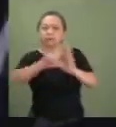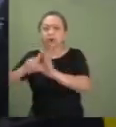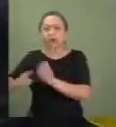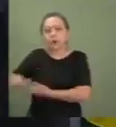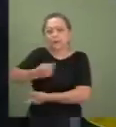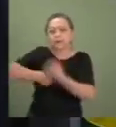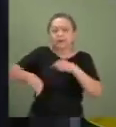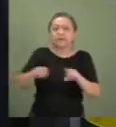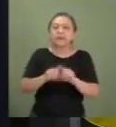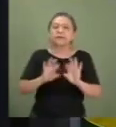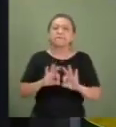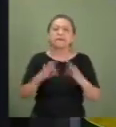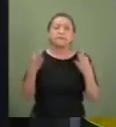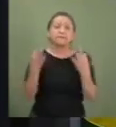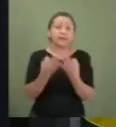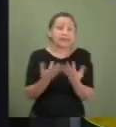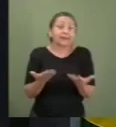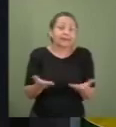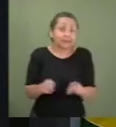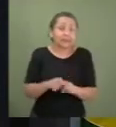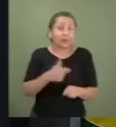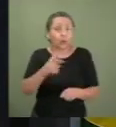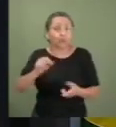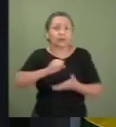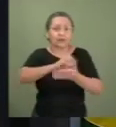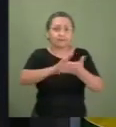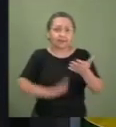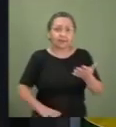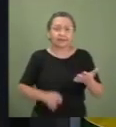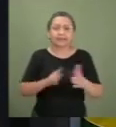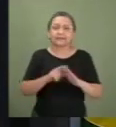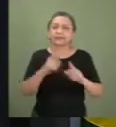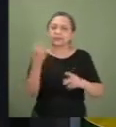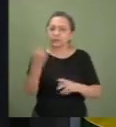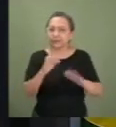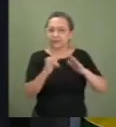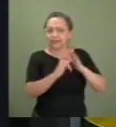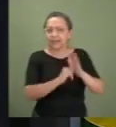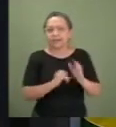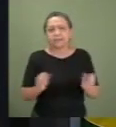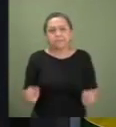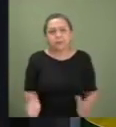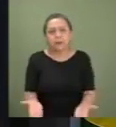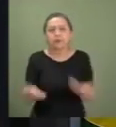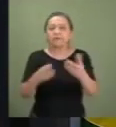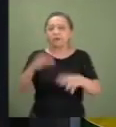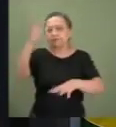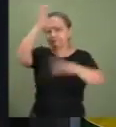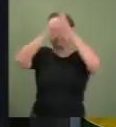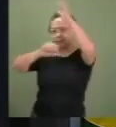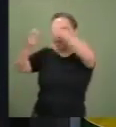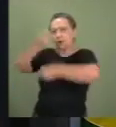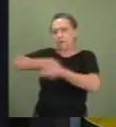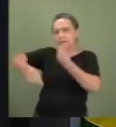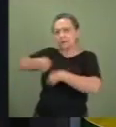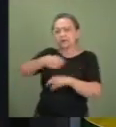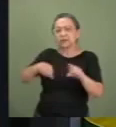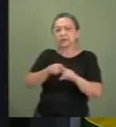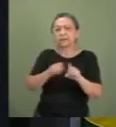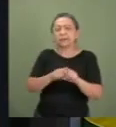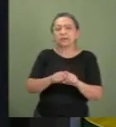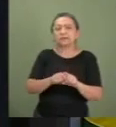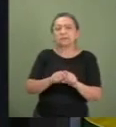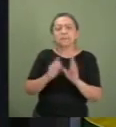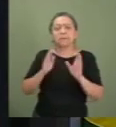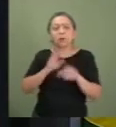famílias. Entre outras atividades, as entidades promovem aprendizagem comercial e cursos